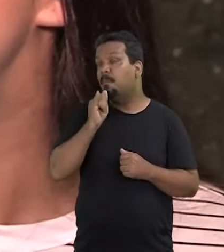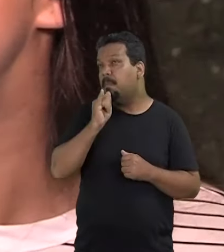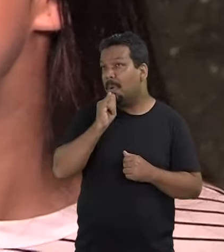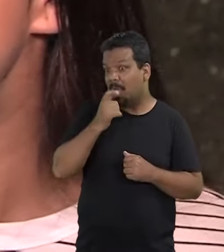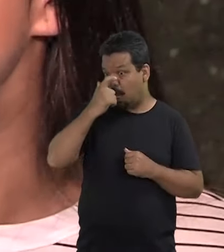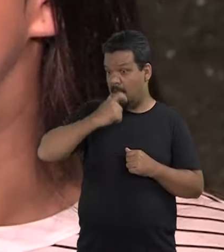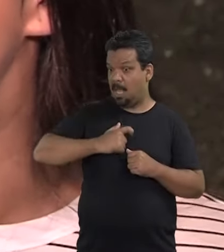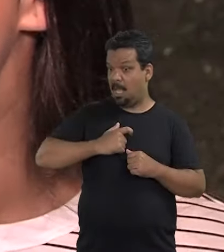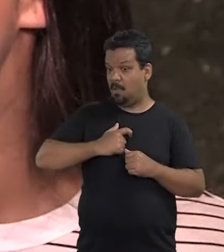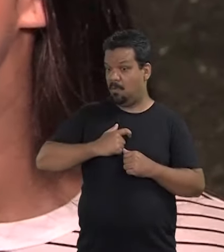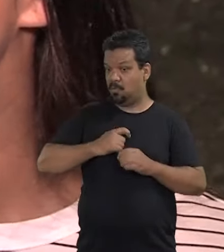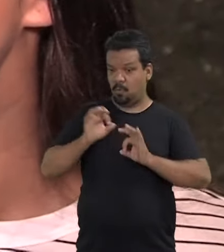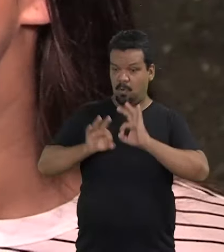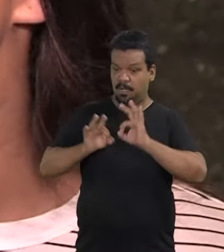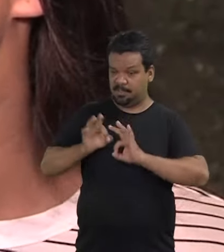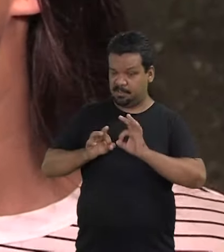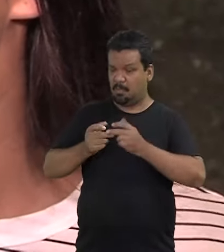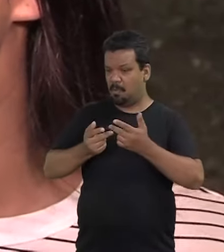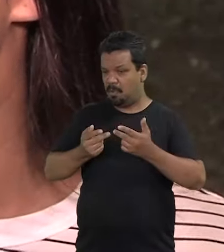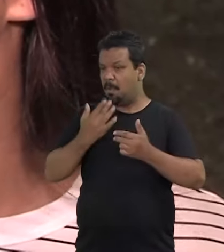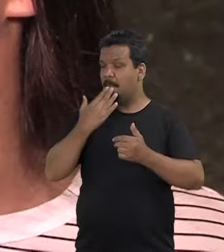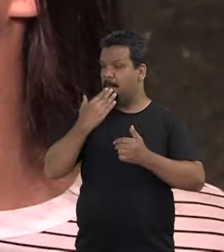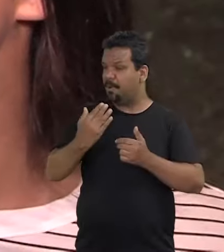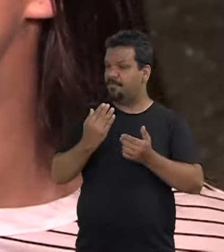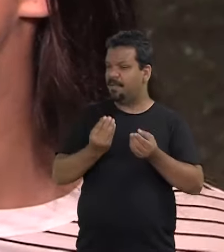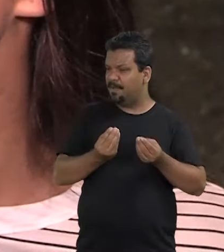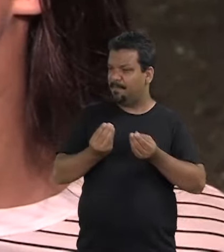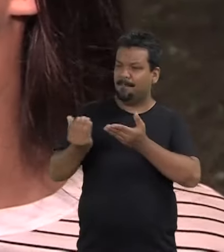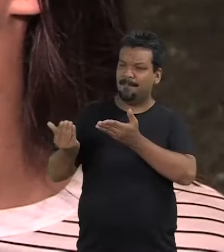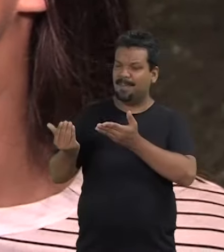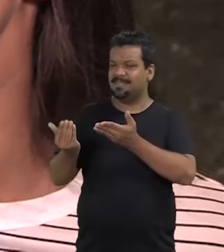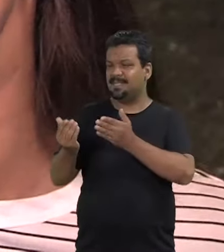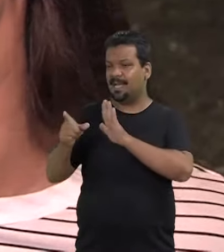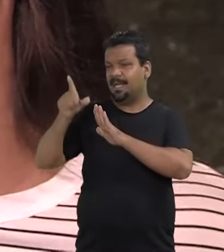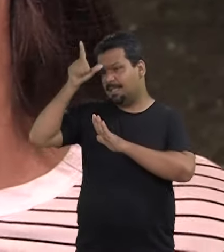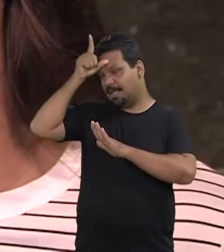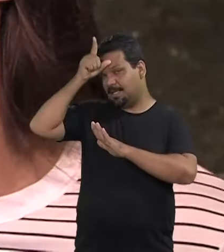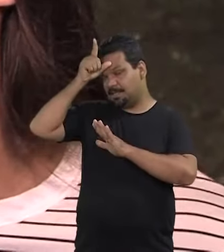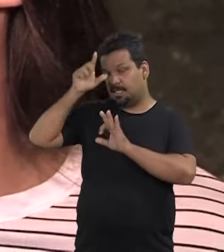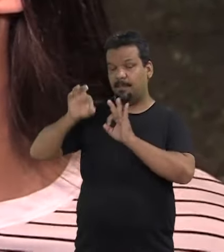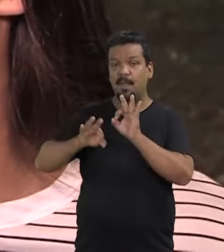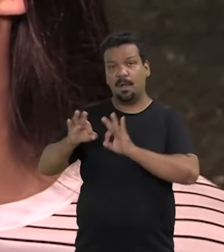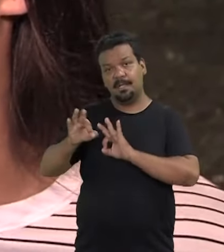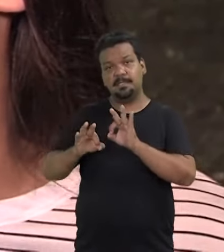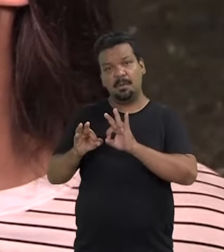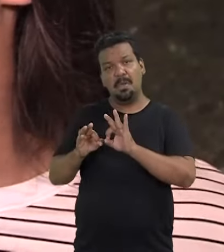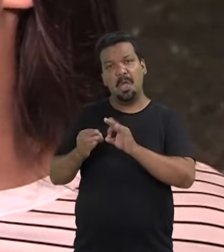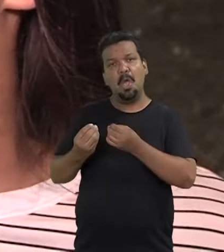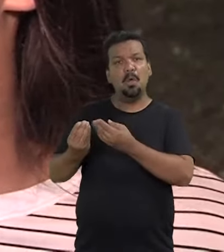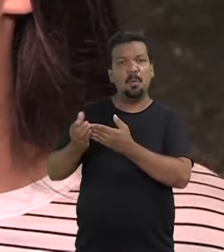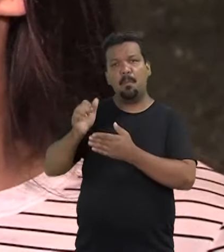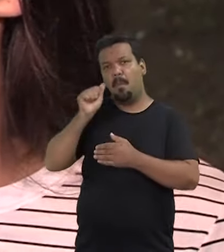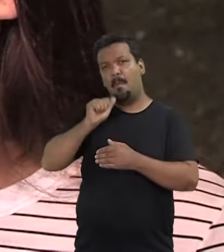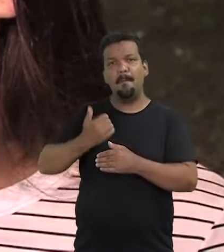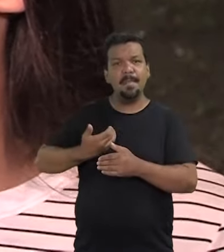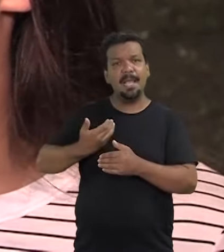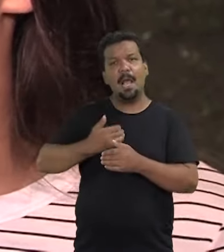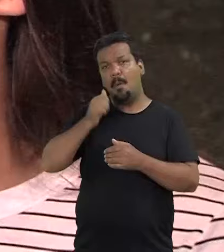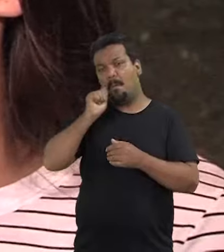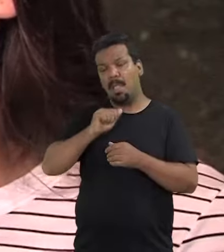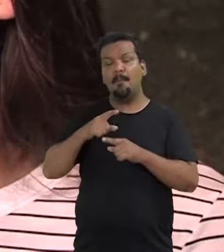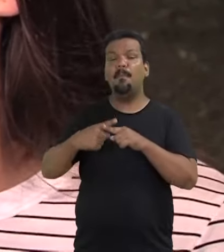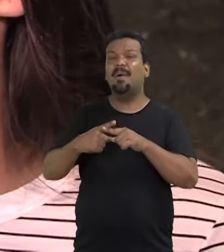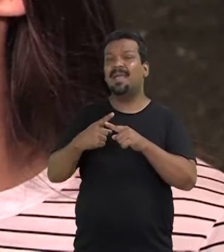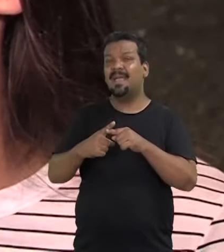eu acho que, usando de um exemplo, eu, se estou organizando algo, eu prefiro passar, se eu precisar passar a liderança da minha organização, eu passaria para uma amiga, uma